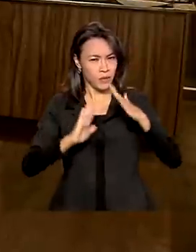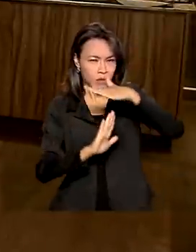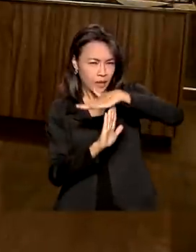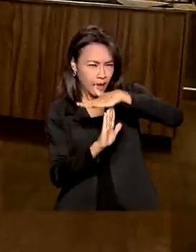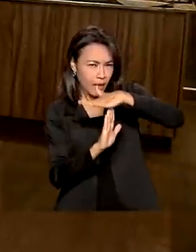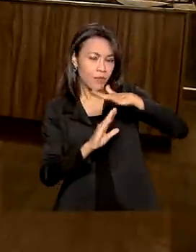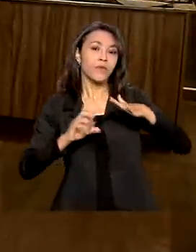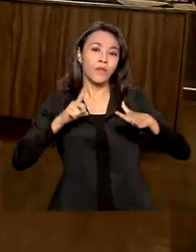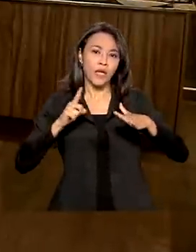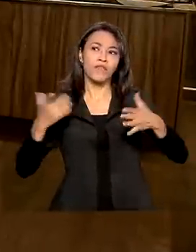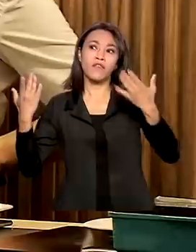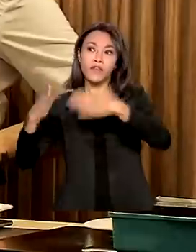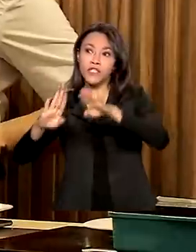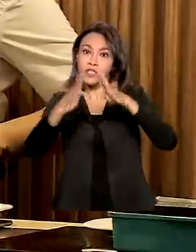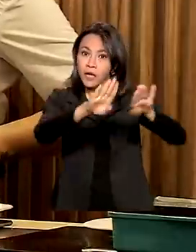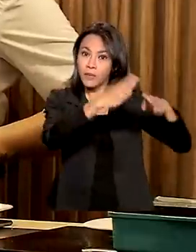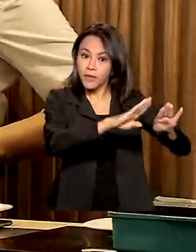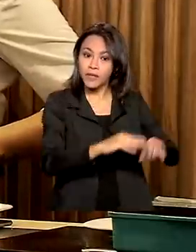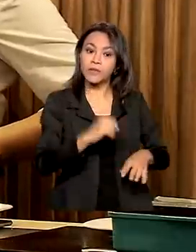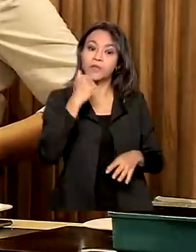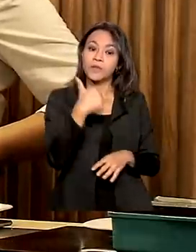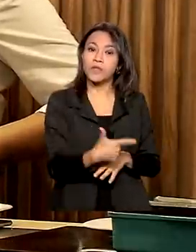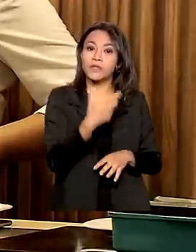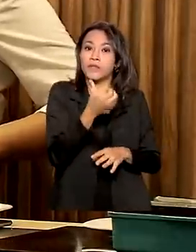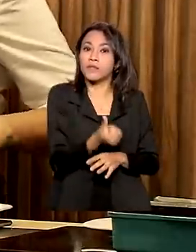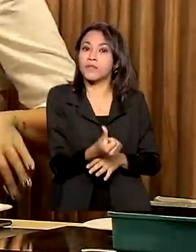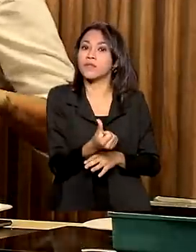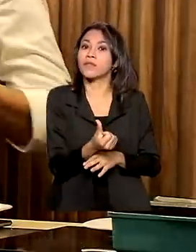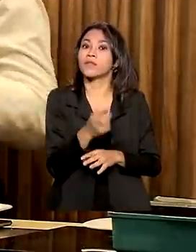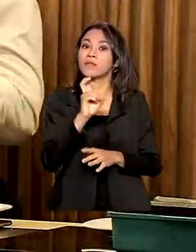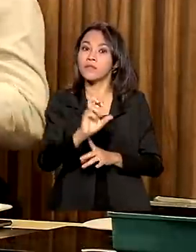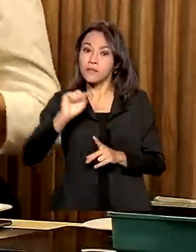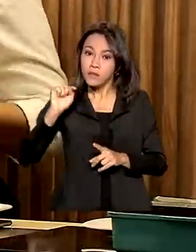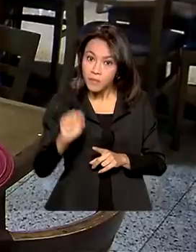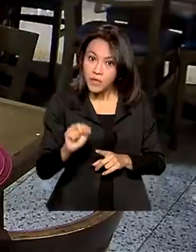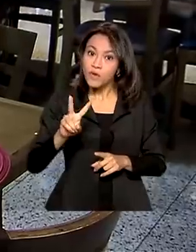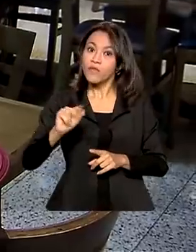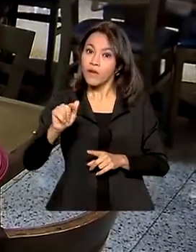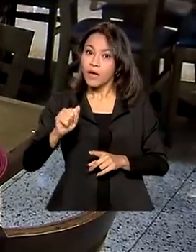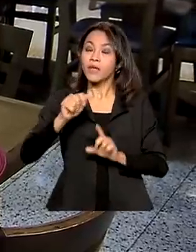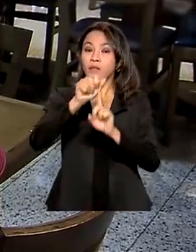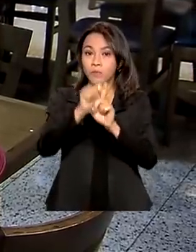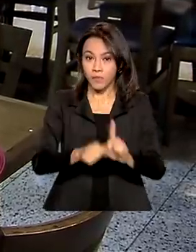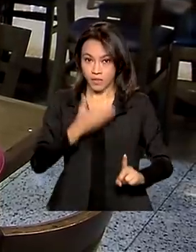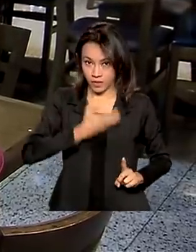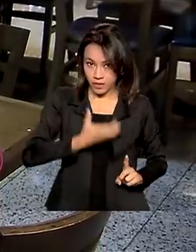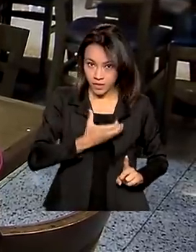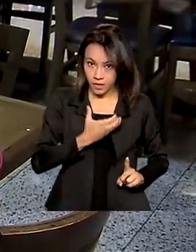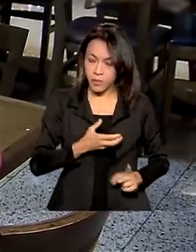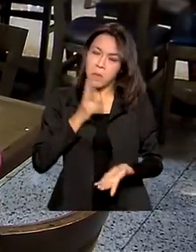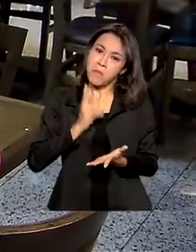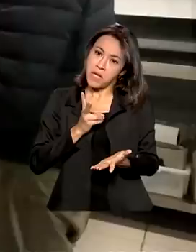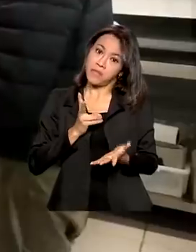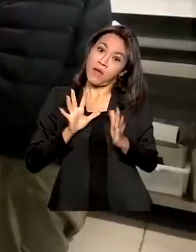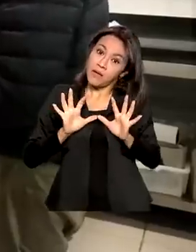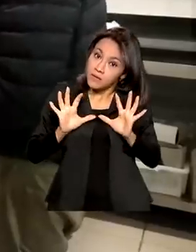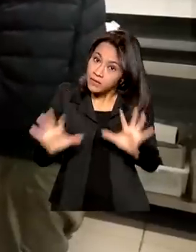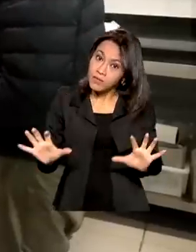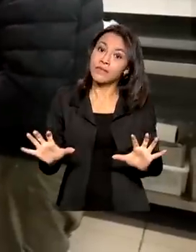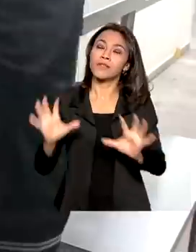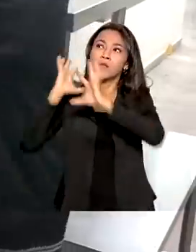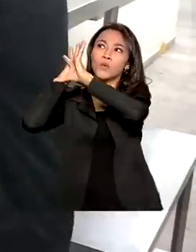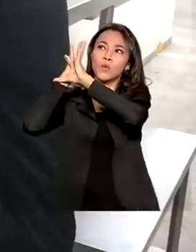fechamento de 265 mil vagas formais no mês de dezembro. Mesmo assim, no